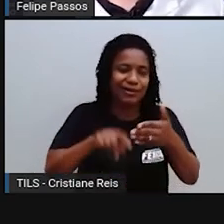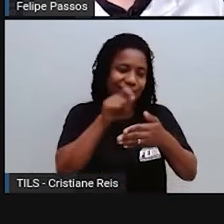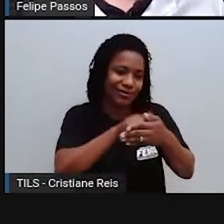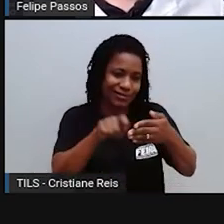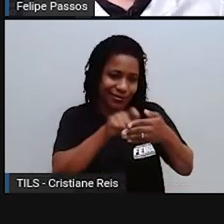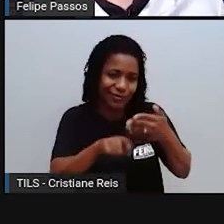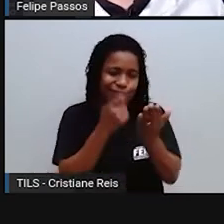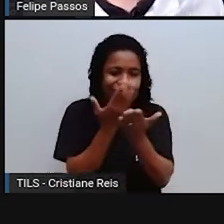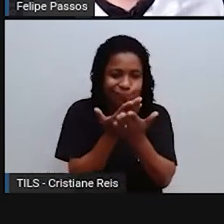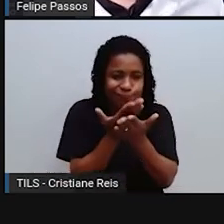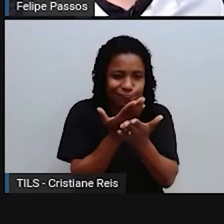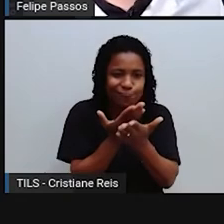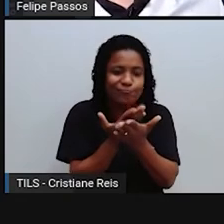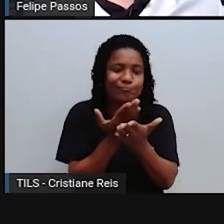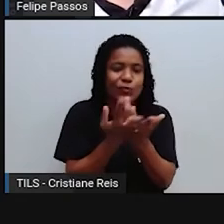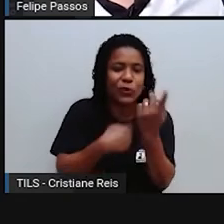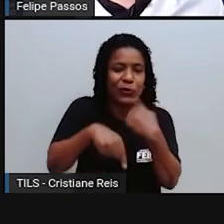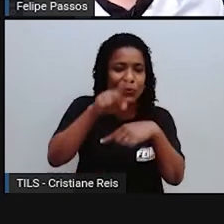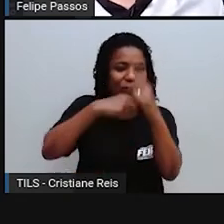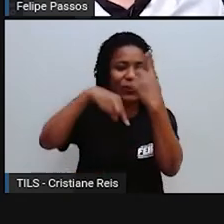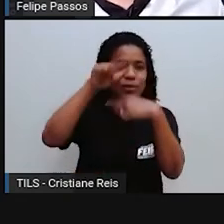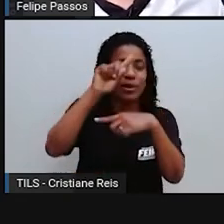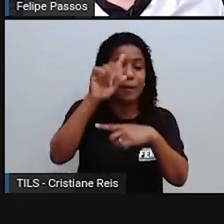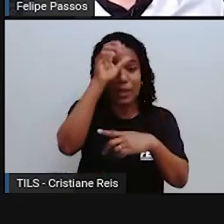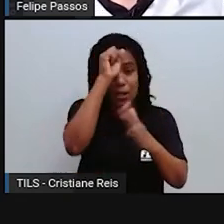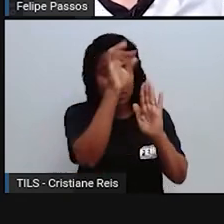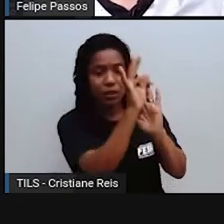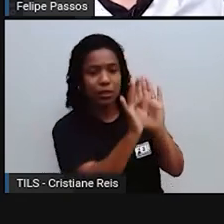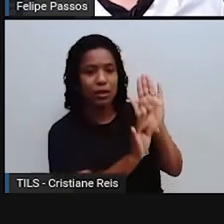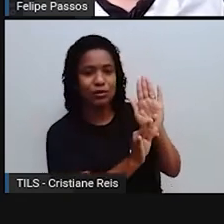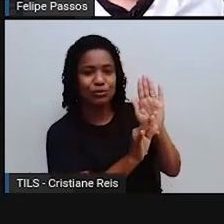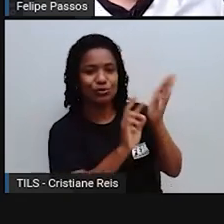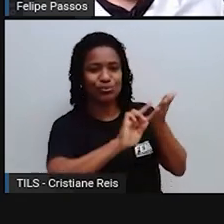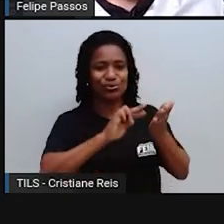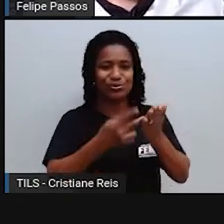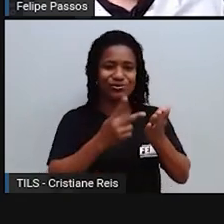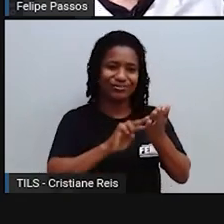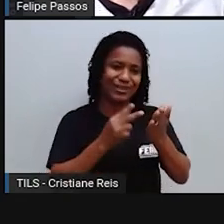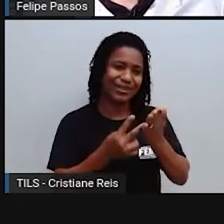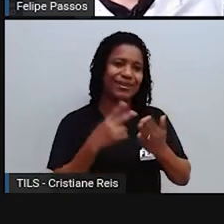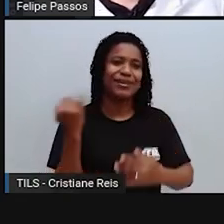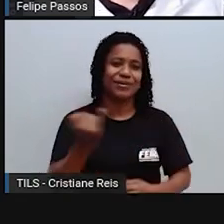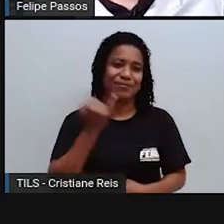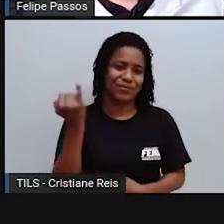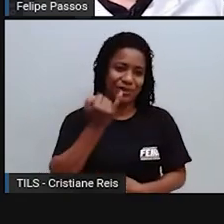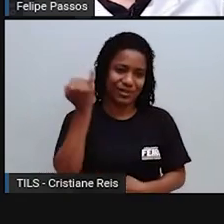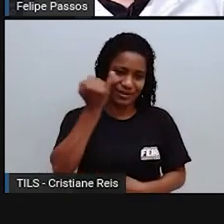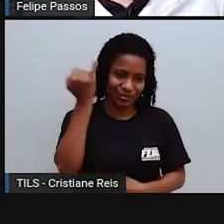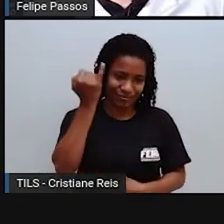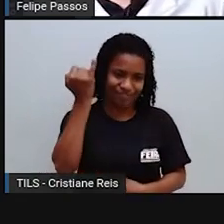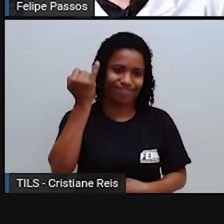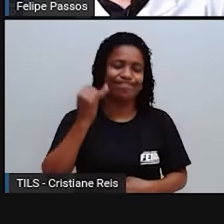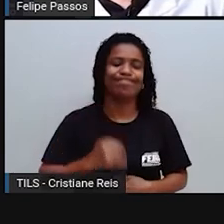estudar e realmente saber ler e escrever e interpretar um texto. Então, educação de qualidade, ponto 4.